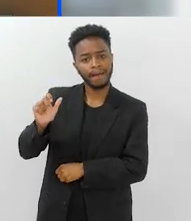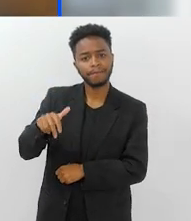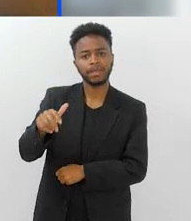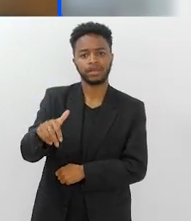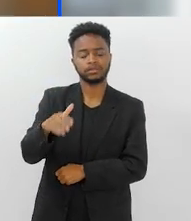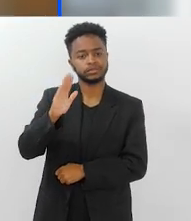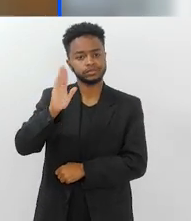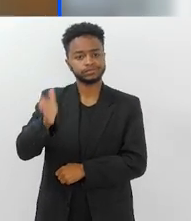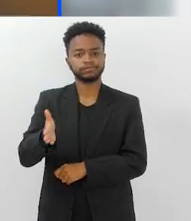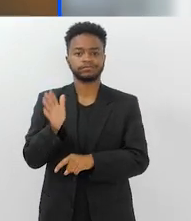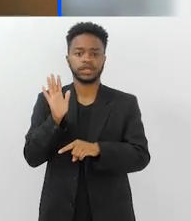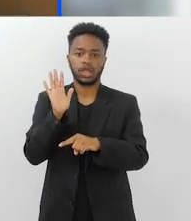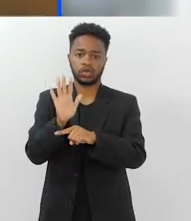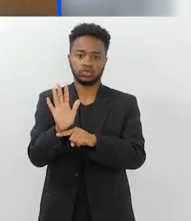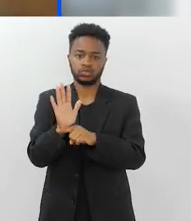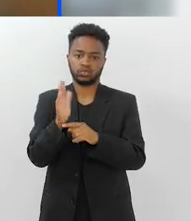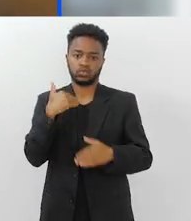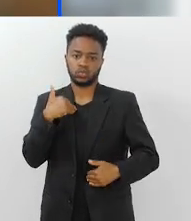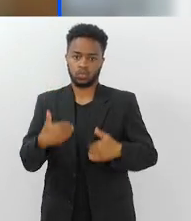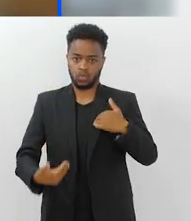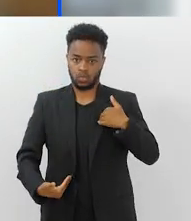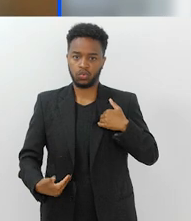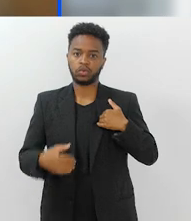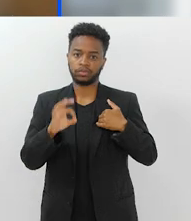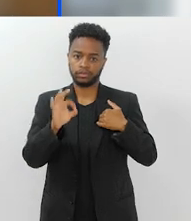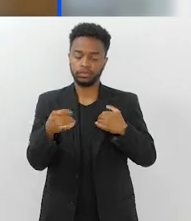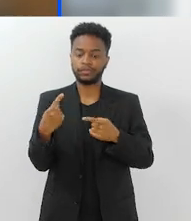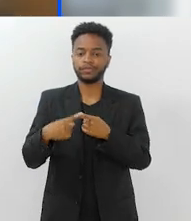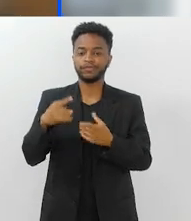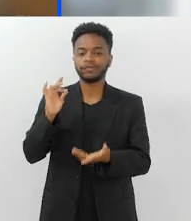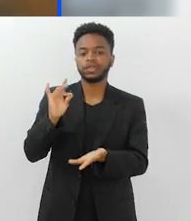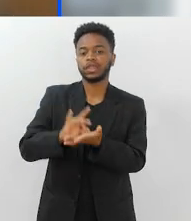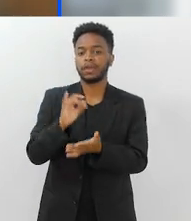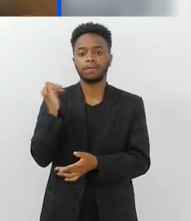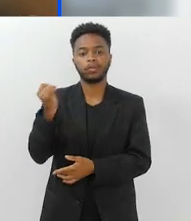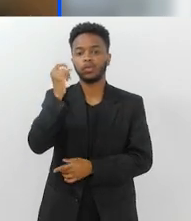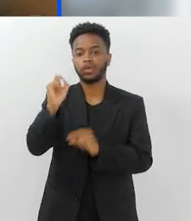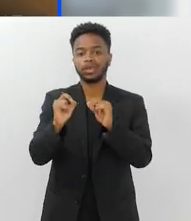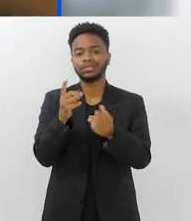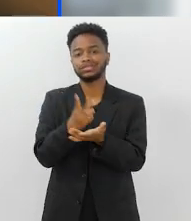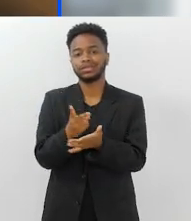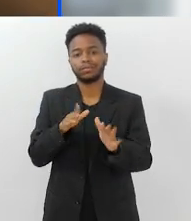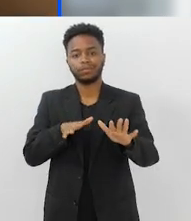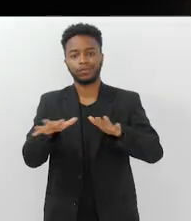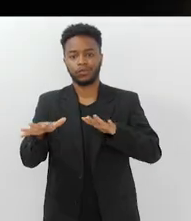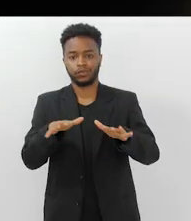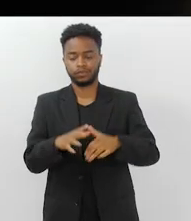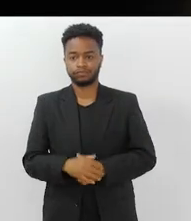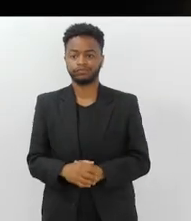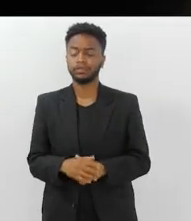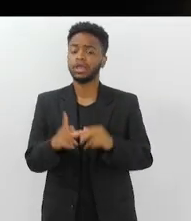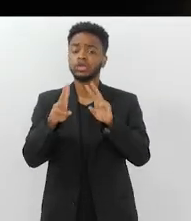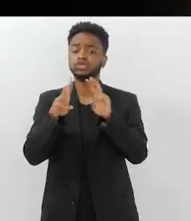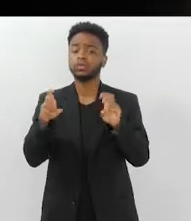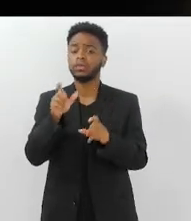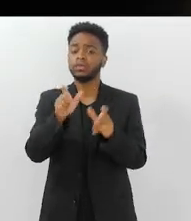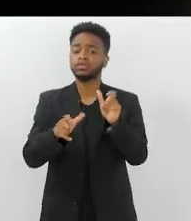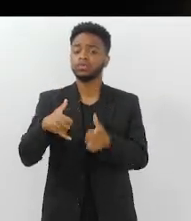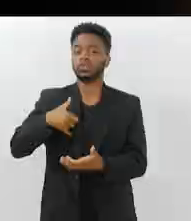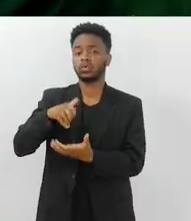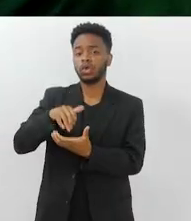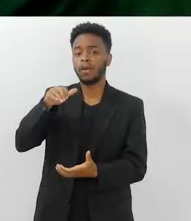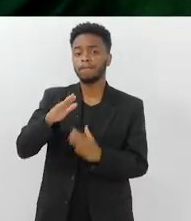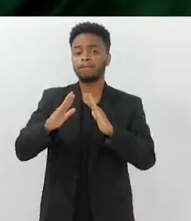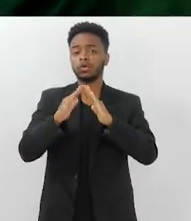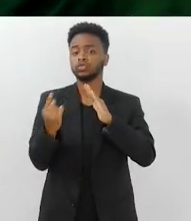já é muito benéfico ao nosso corpo, né? O importante é sempre estar em movimento. E sobre os idosos